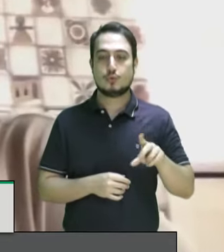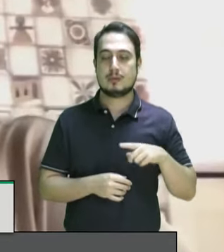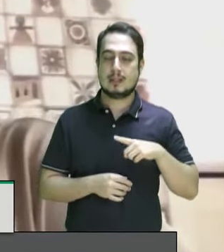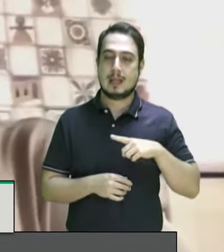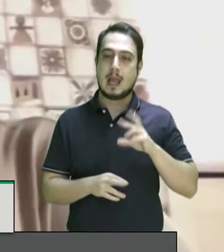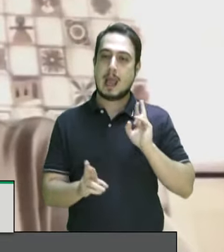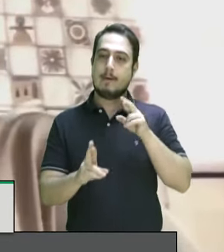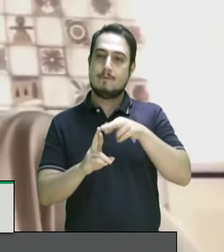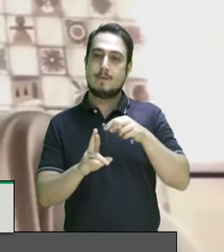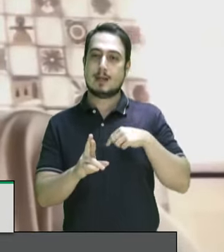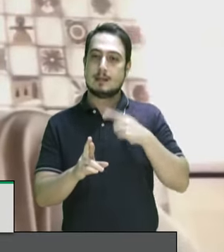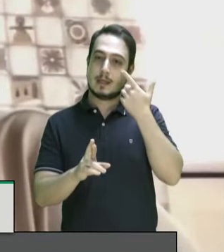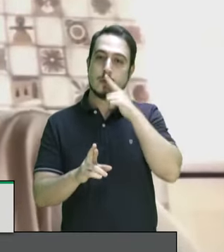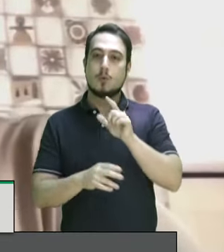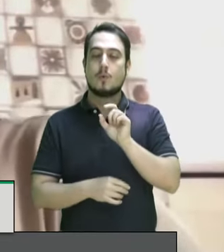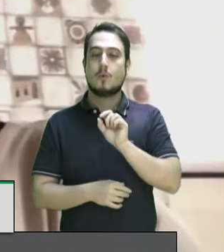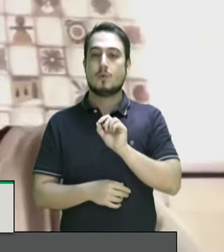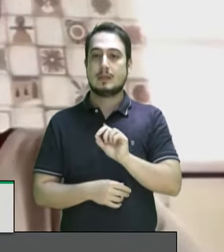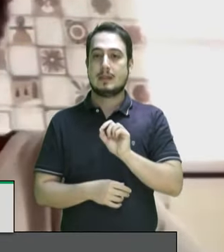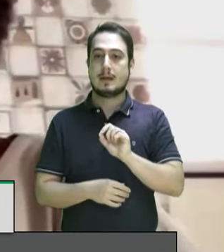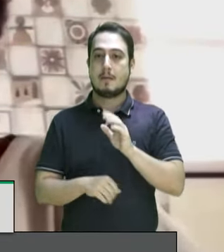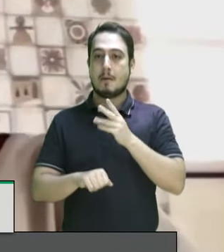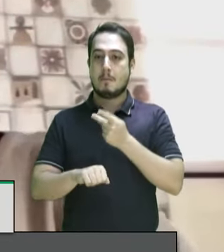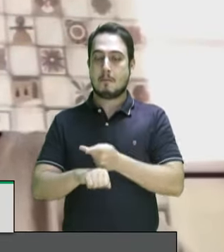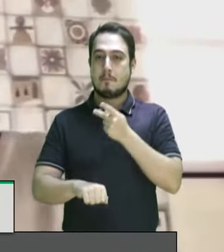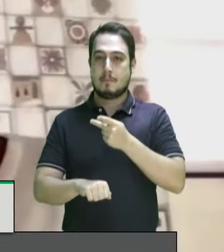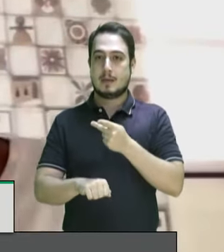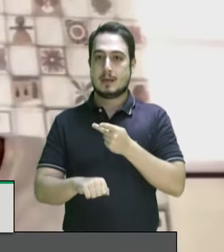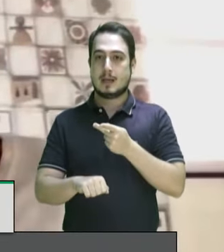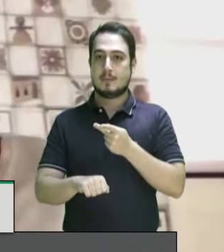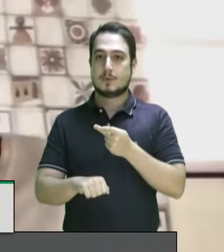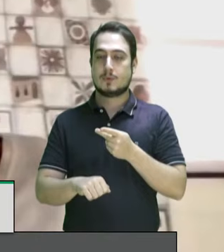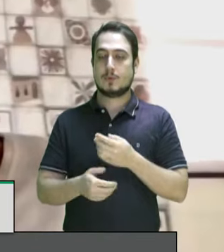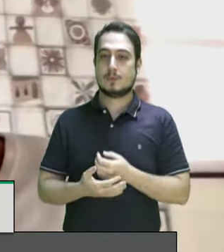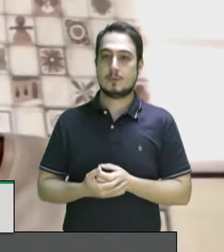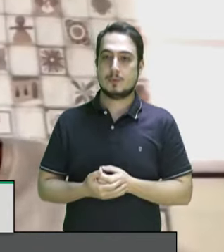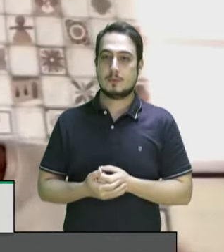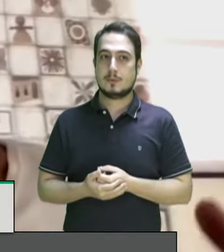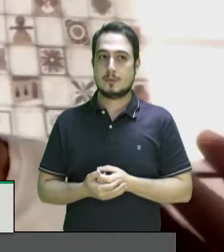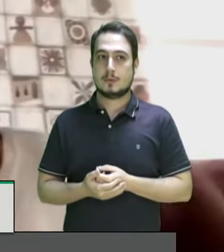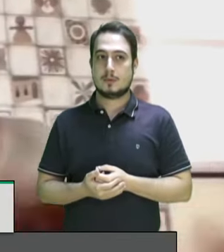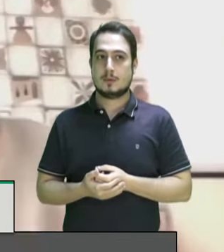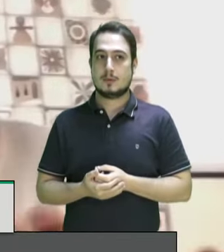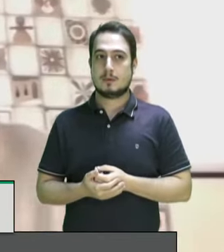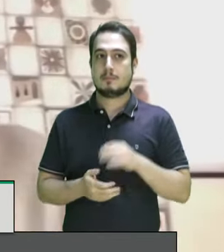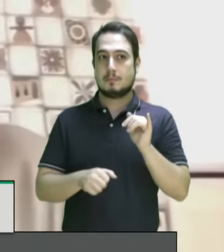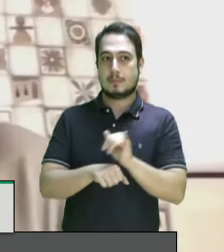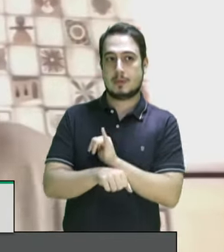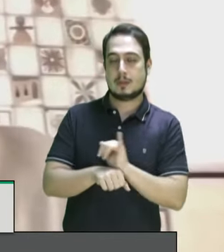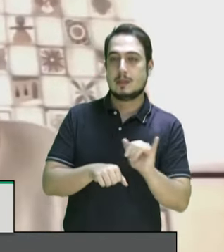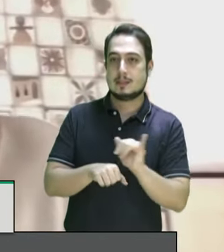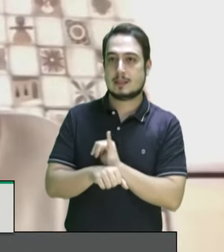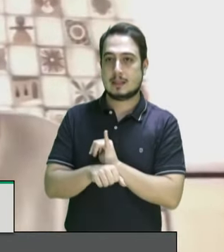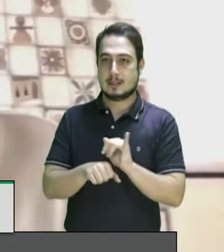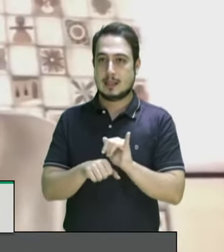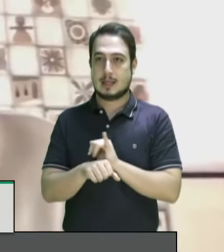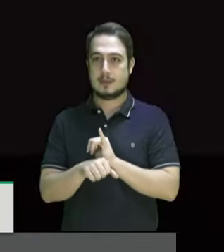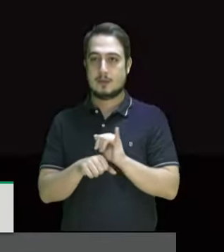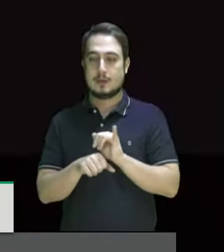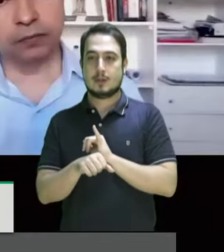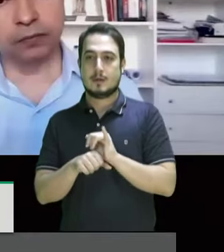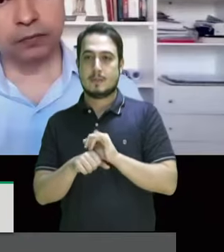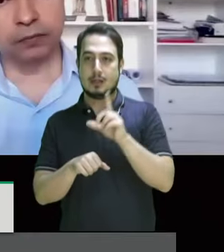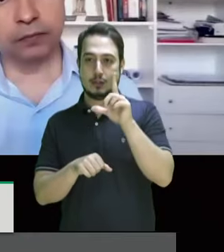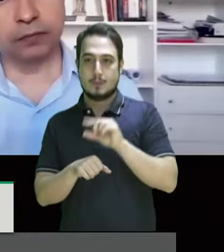referência e ganhe prêmios pela pela pela estratégia montada de impedir que morram tantas